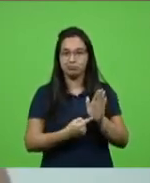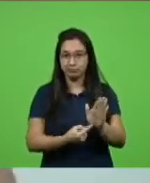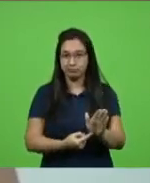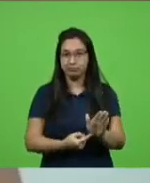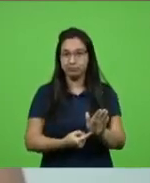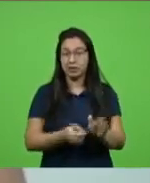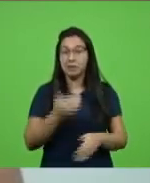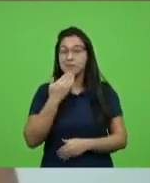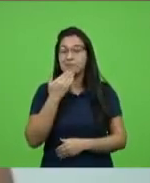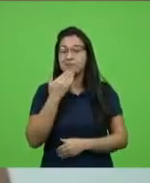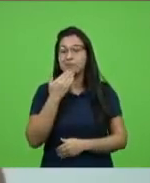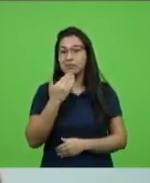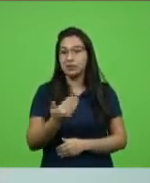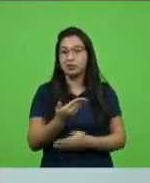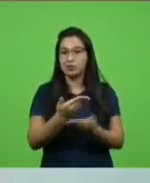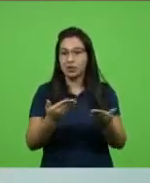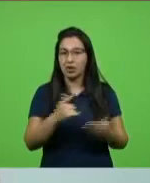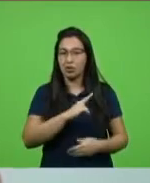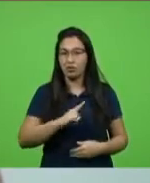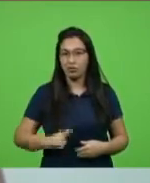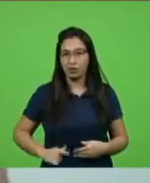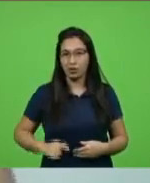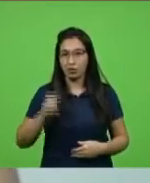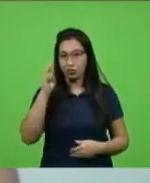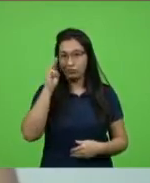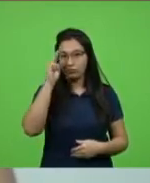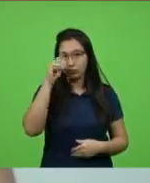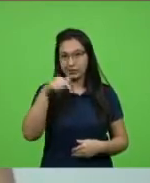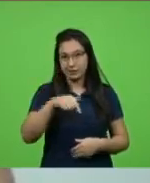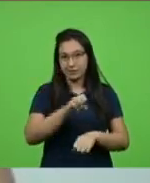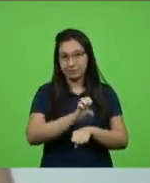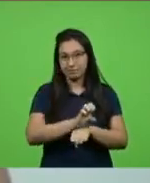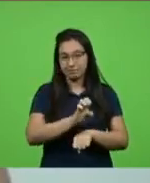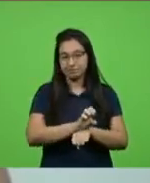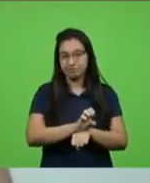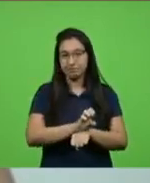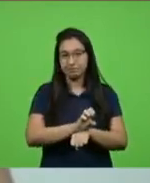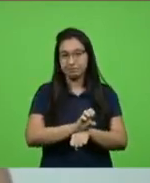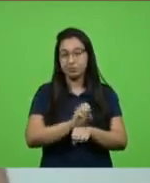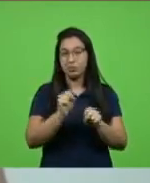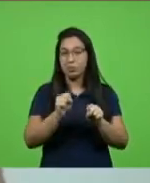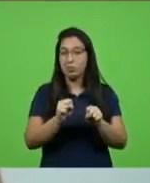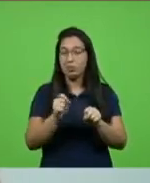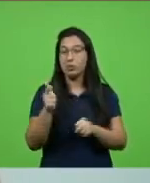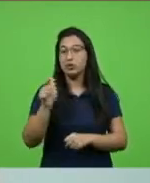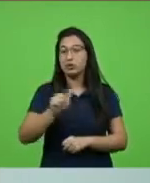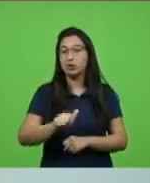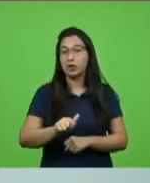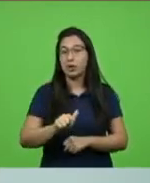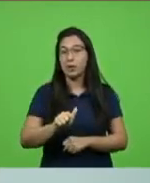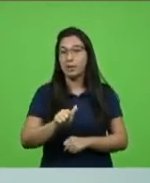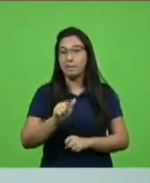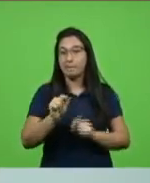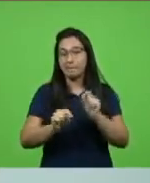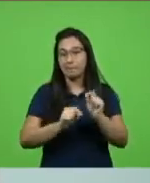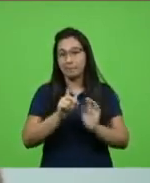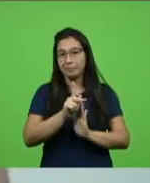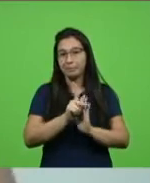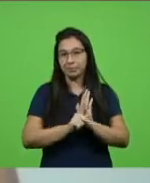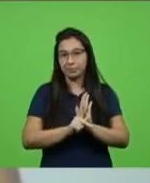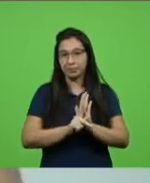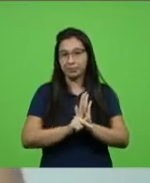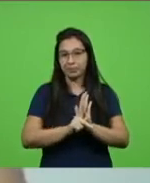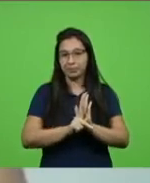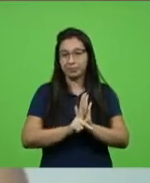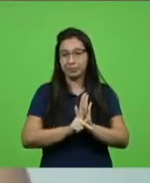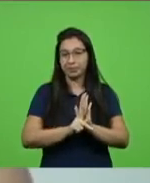um apelo aqui ao governador do estado para que a gente empreenda também deputados um programa estadual de